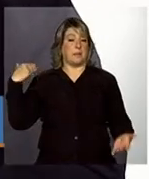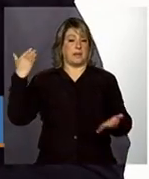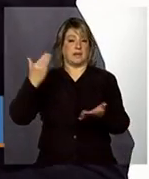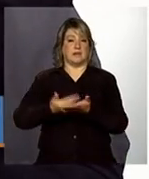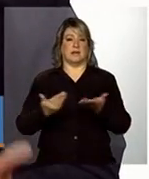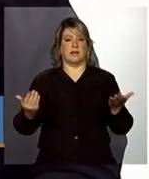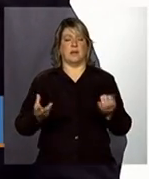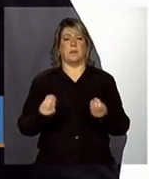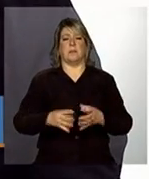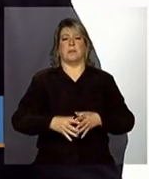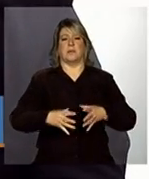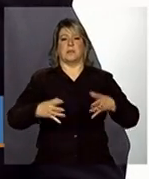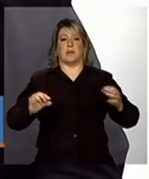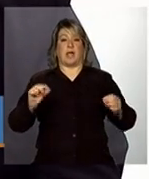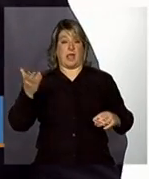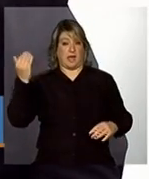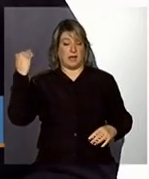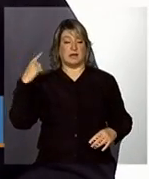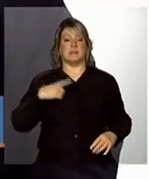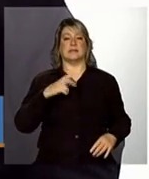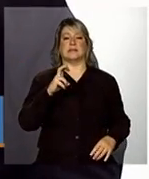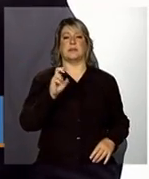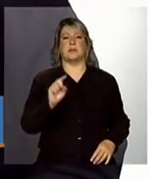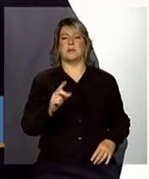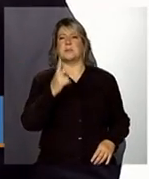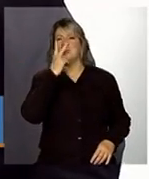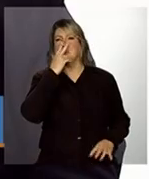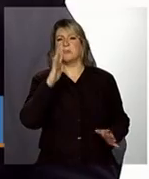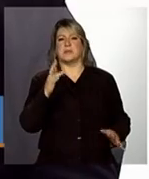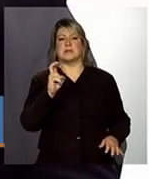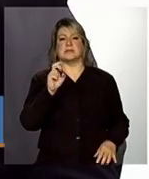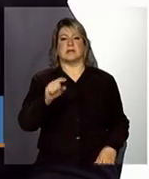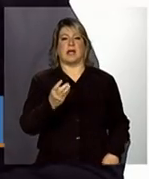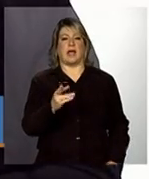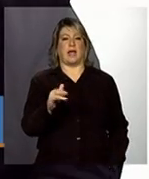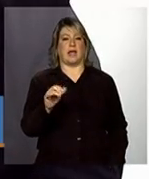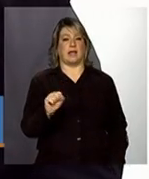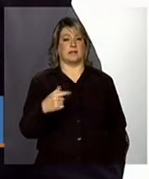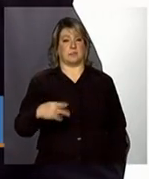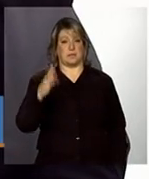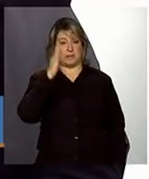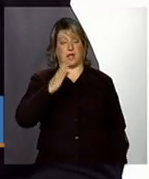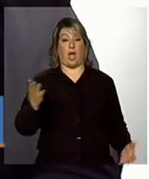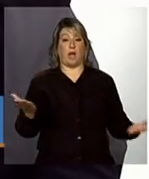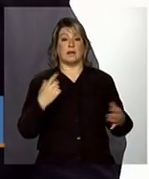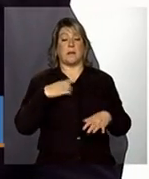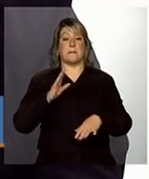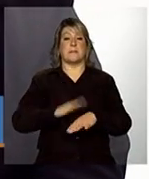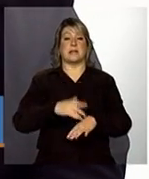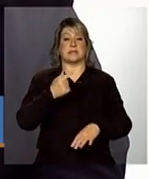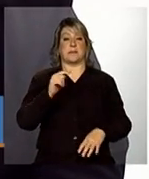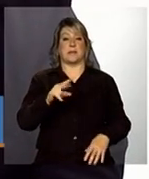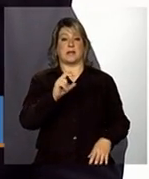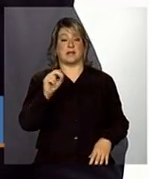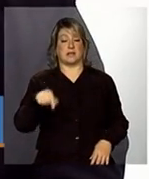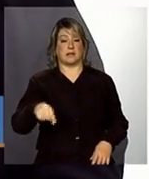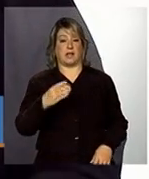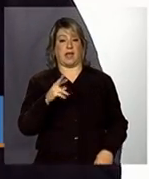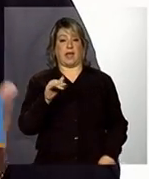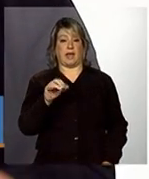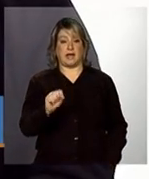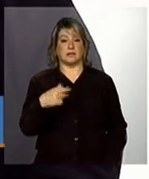muito grande. Na época, nós tínhamos 5 mil, acho que nem 5 mil CRAS no Brasil, né? Hoje, nós temos mais de 7.500 CRAS no Brasil.